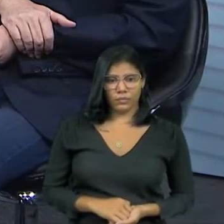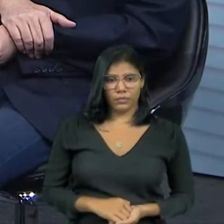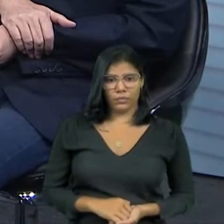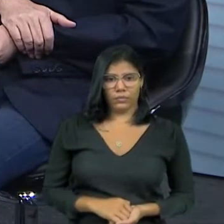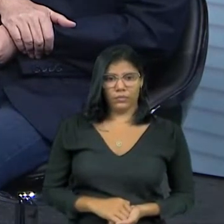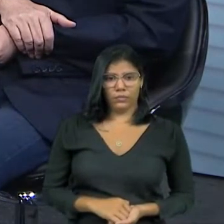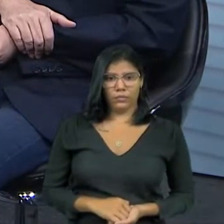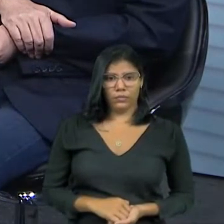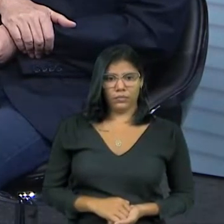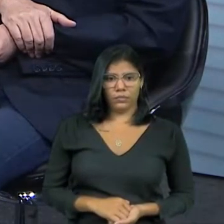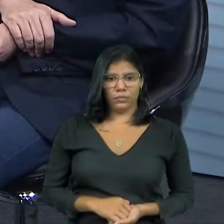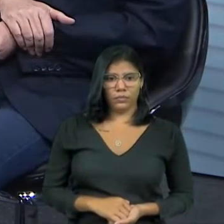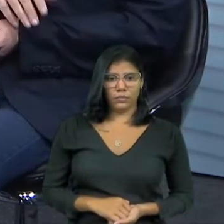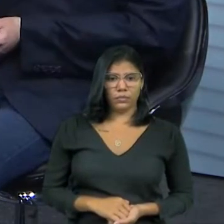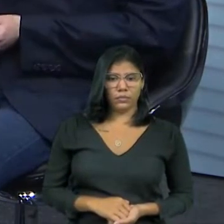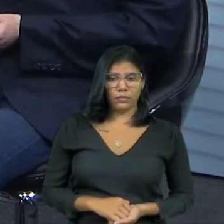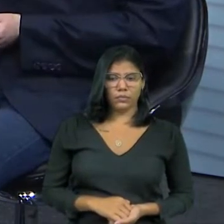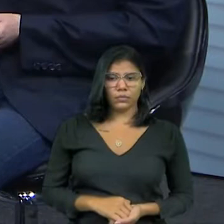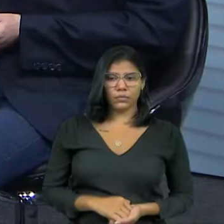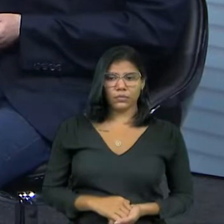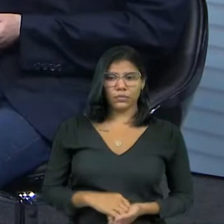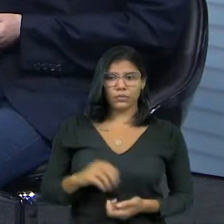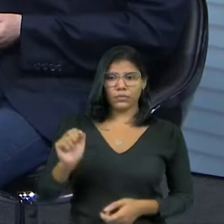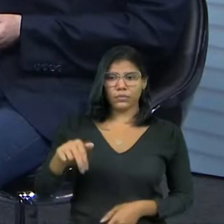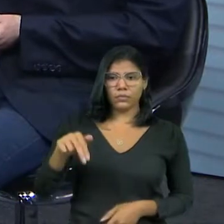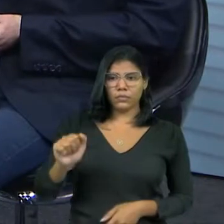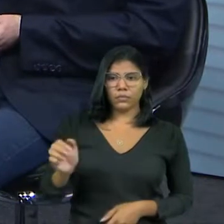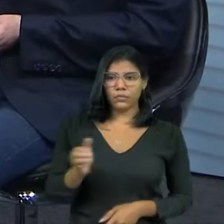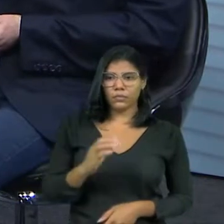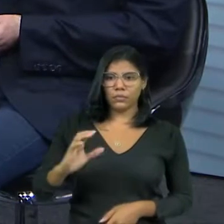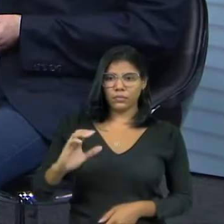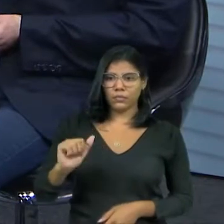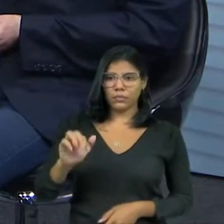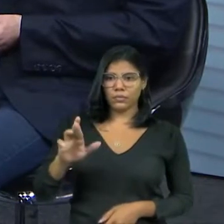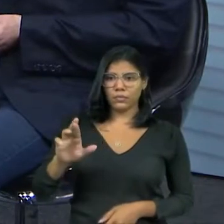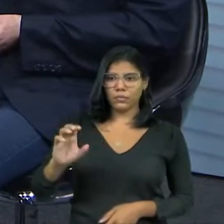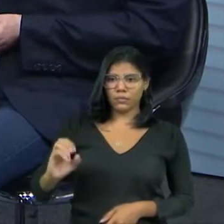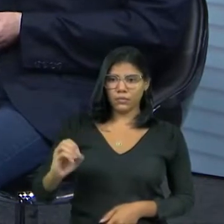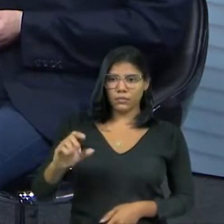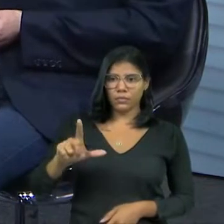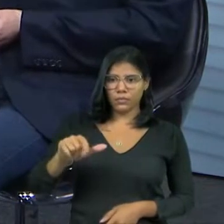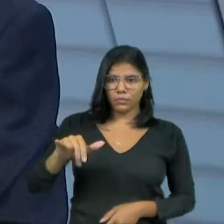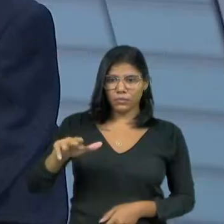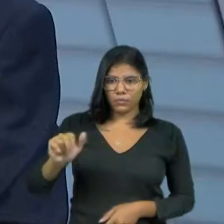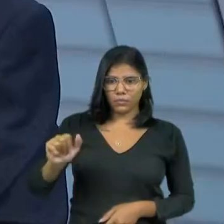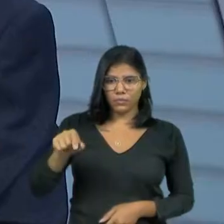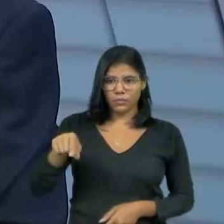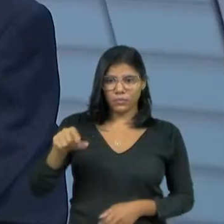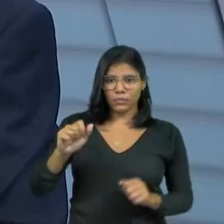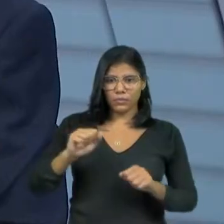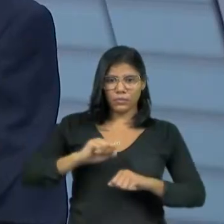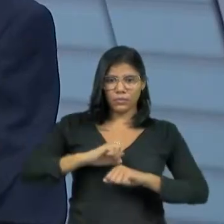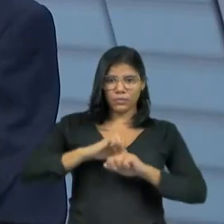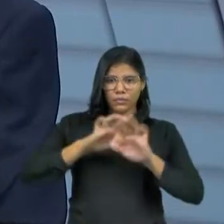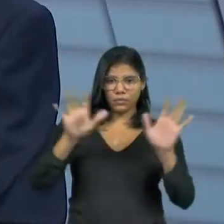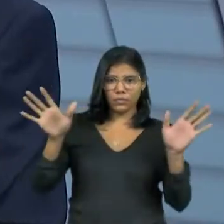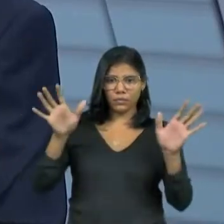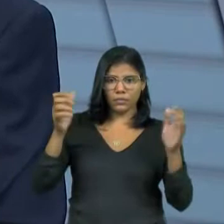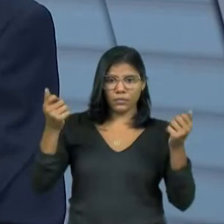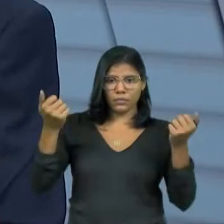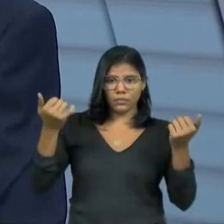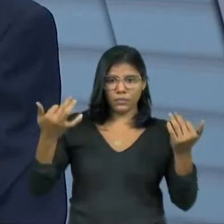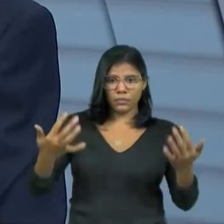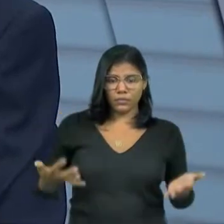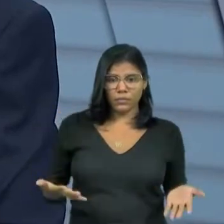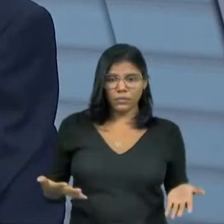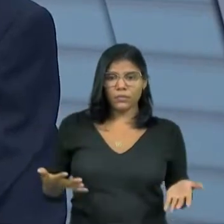extraordinárias até final de semana. Doutora Ana Carolina Lencar aqui comigo, ela está tirando nossas dúvidas. Doutora, pode pedir recontagem de voto?